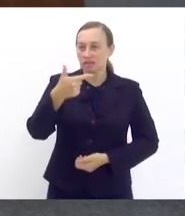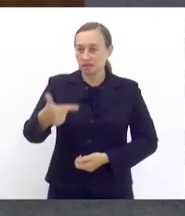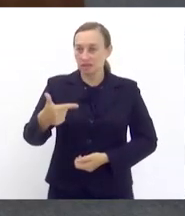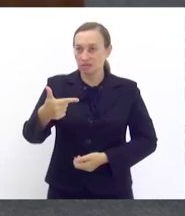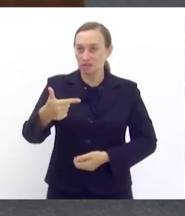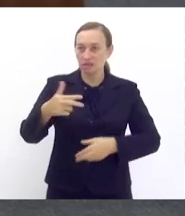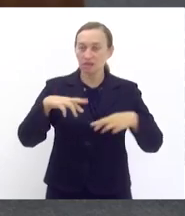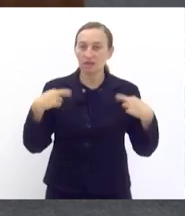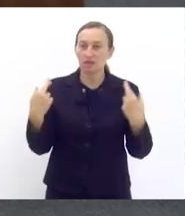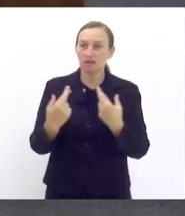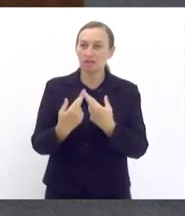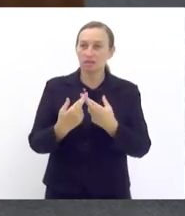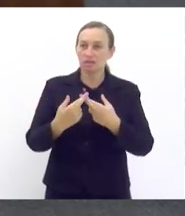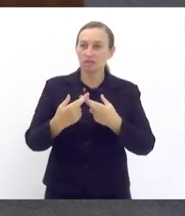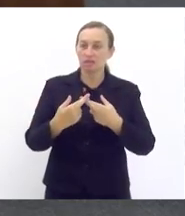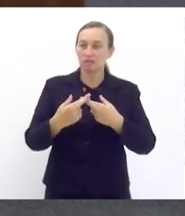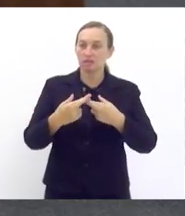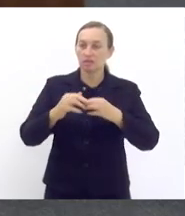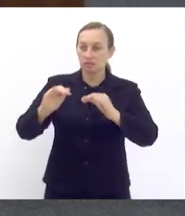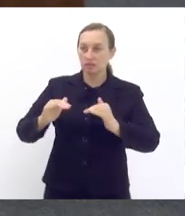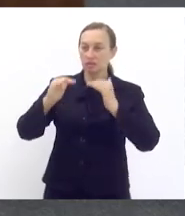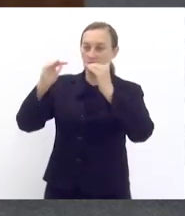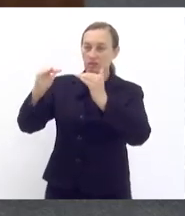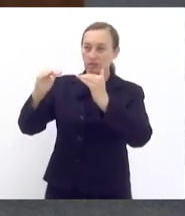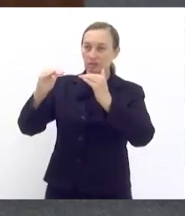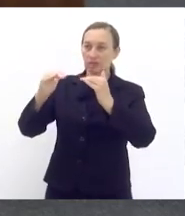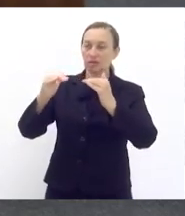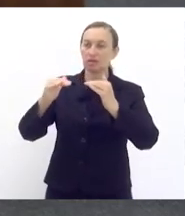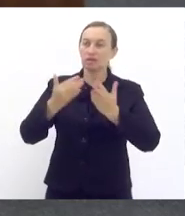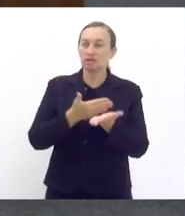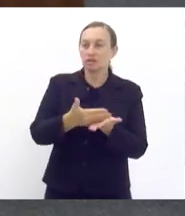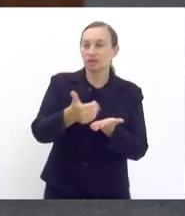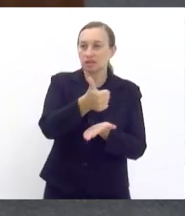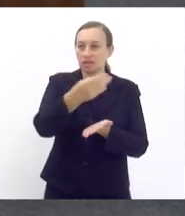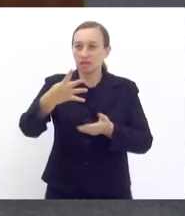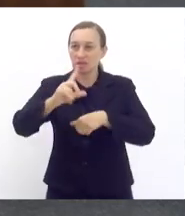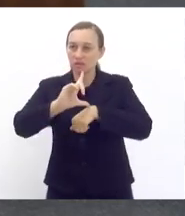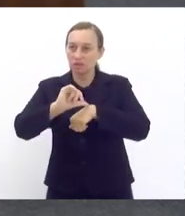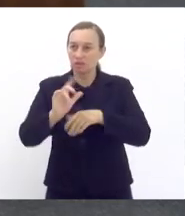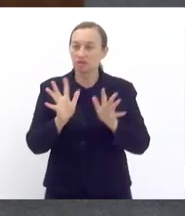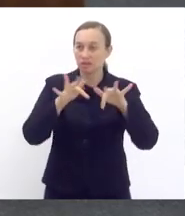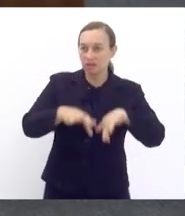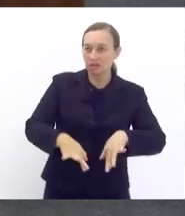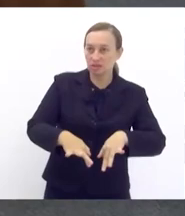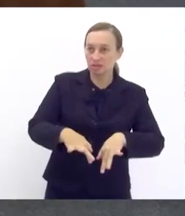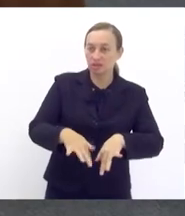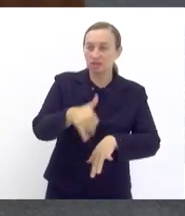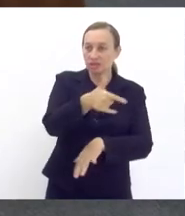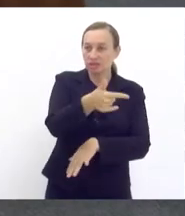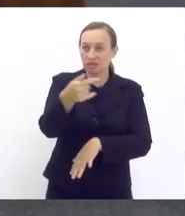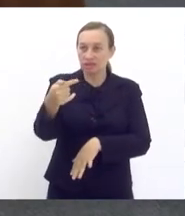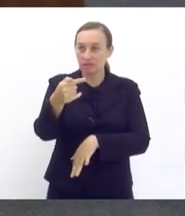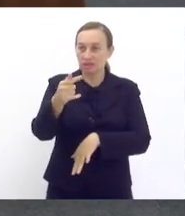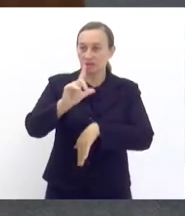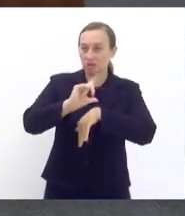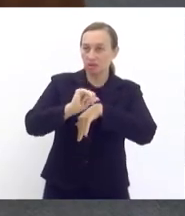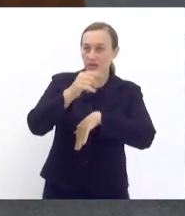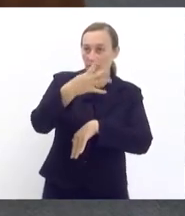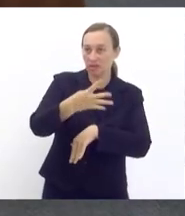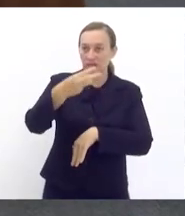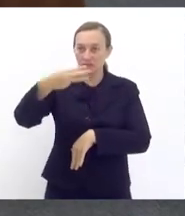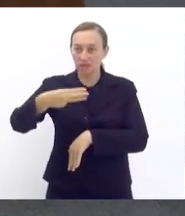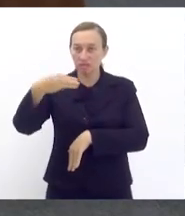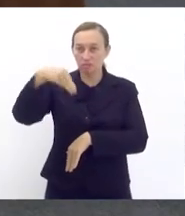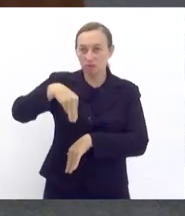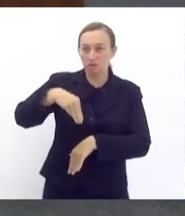sessão ordinária Que iniciada às 14 horas, encerrou-se às 17 horas e 43 minutos